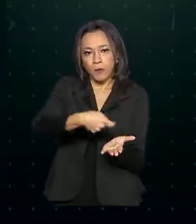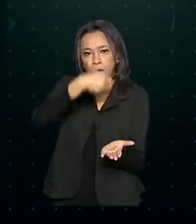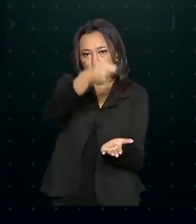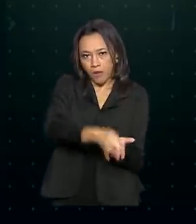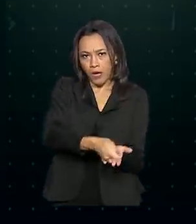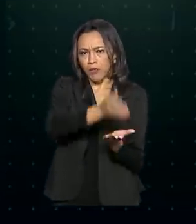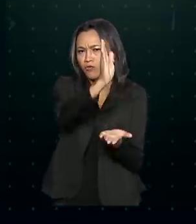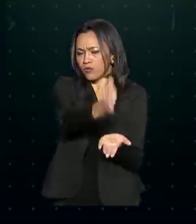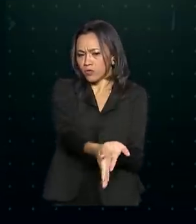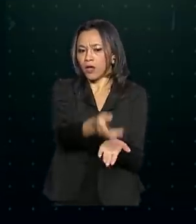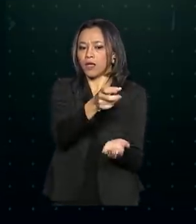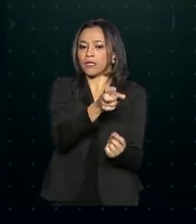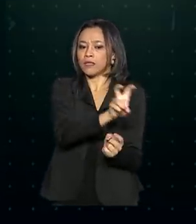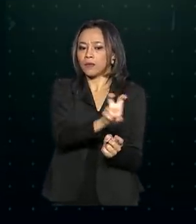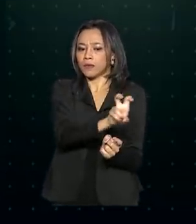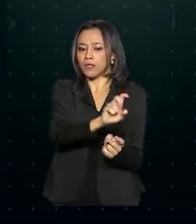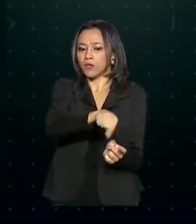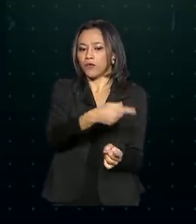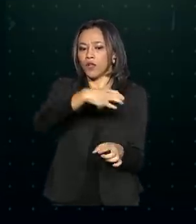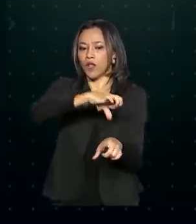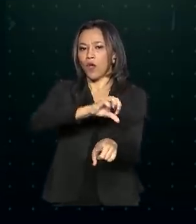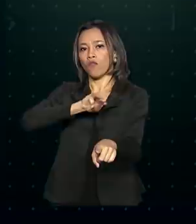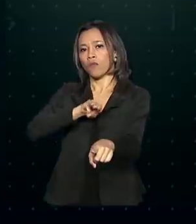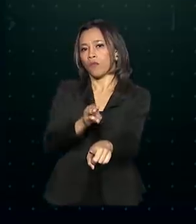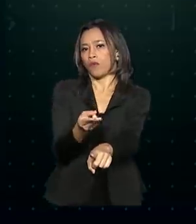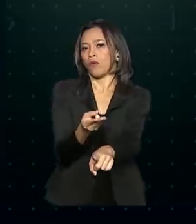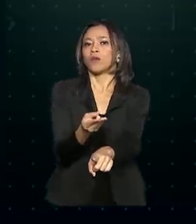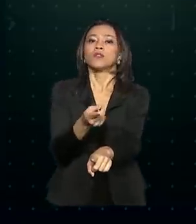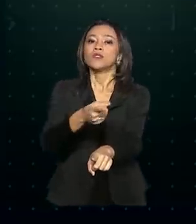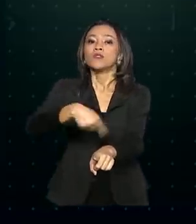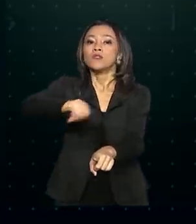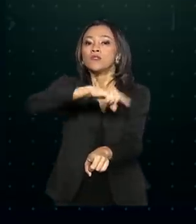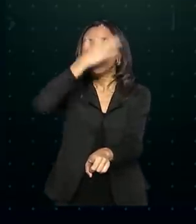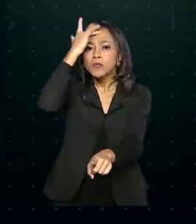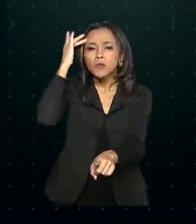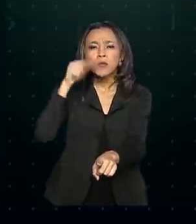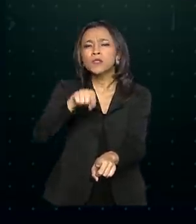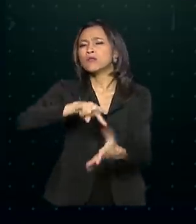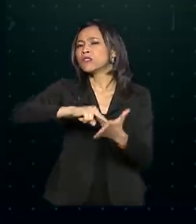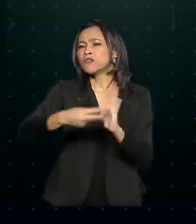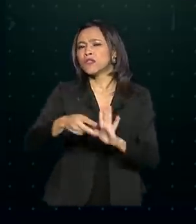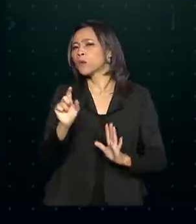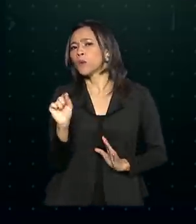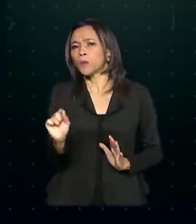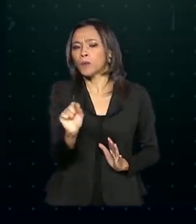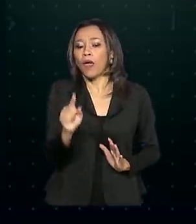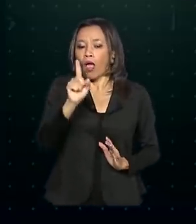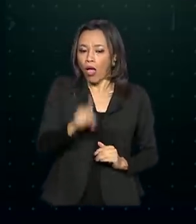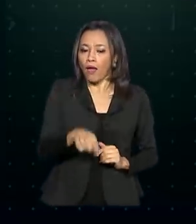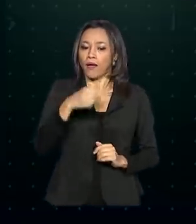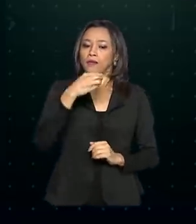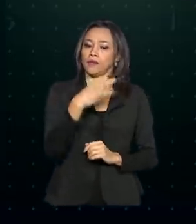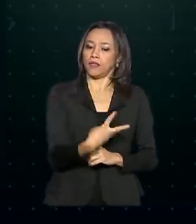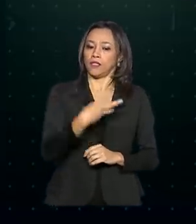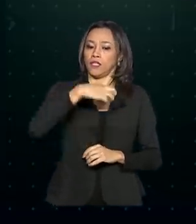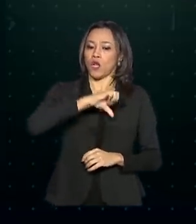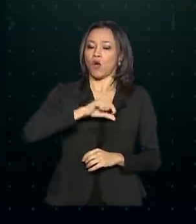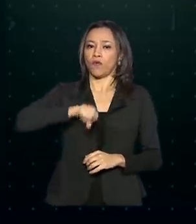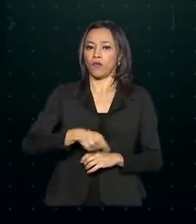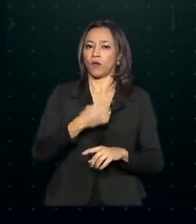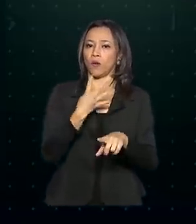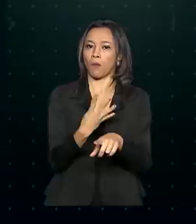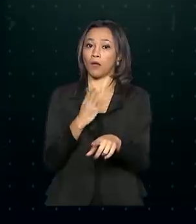paga a 55,9 milhões de pessoas, o que representa 39,4